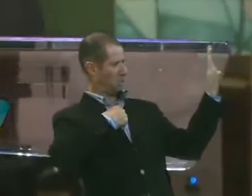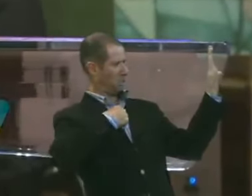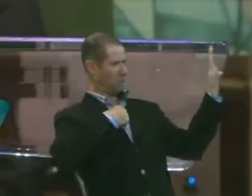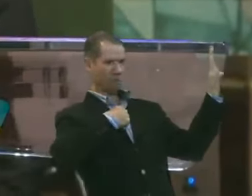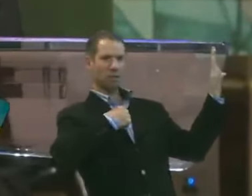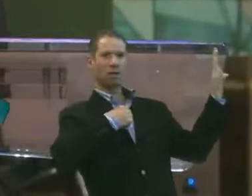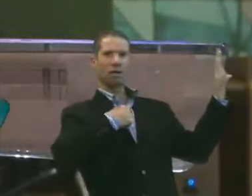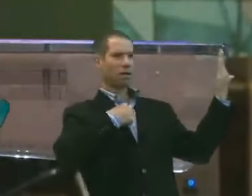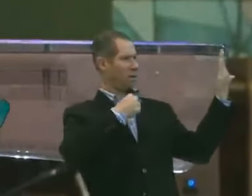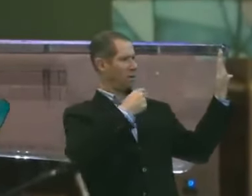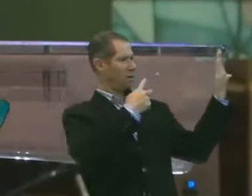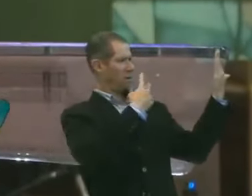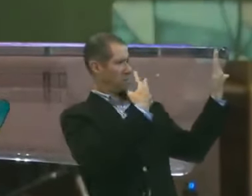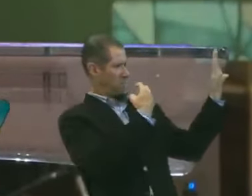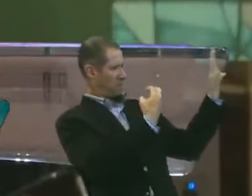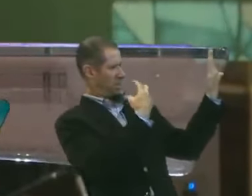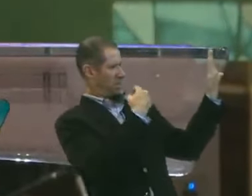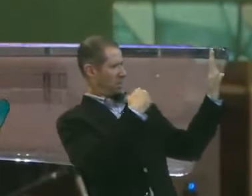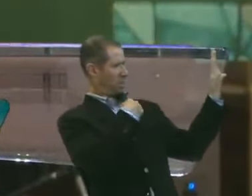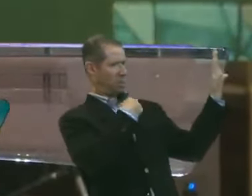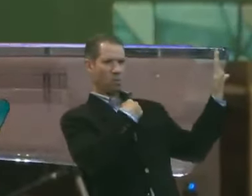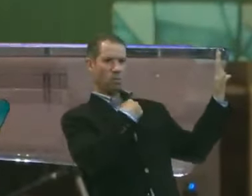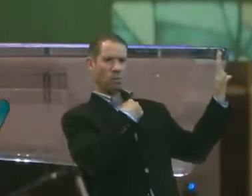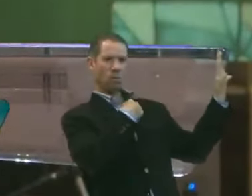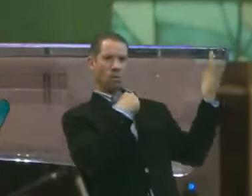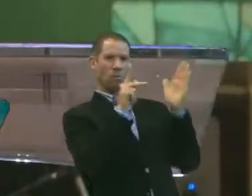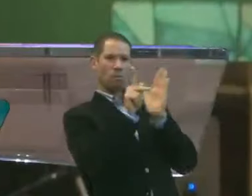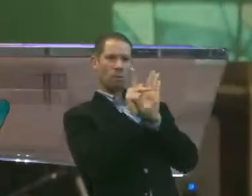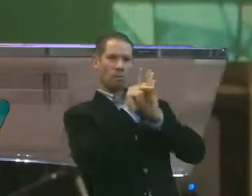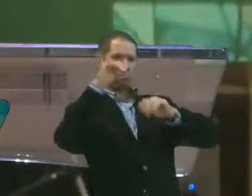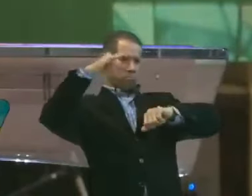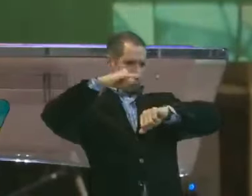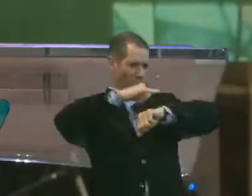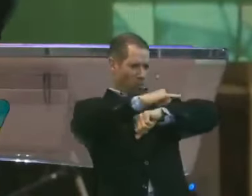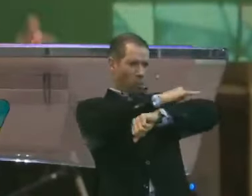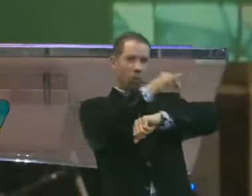E aí eu percebi que eu tinha o meu próprio aeroporto de mosquito.